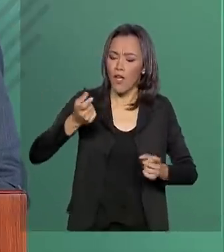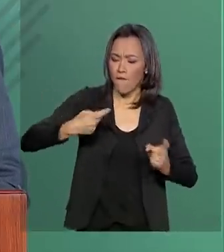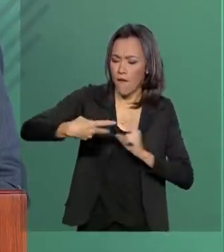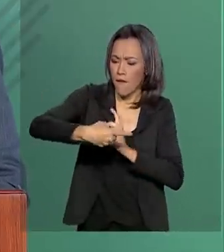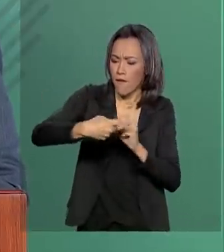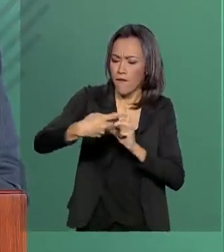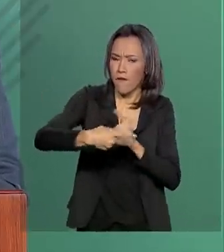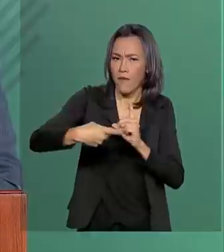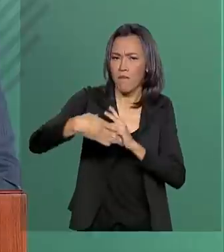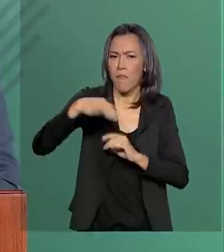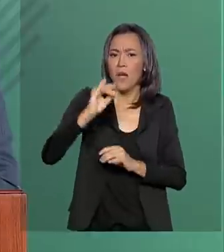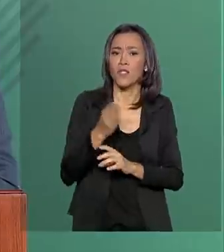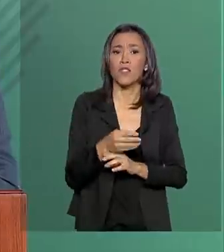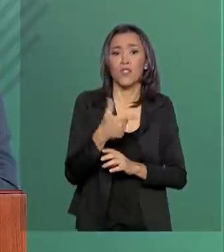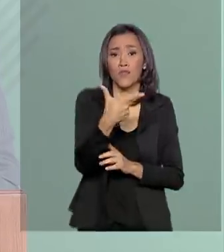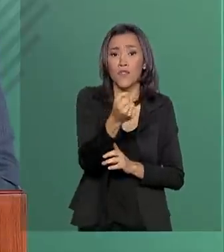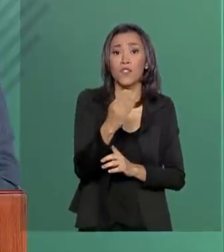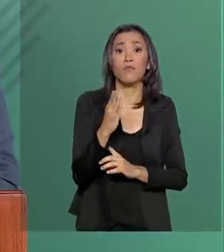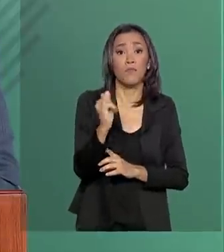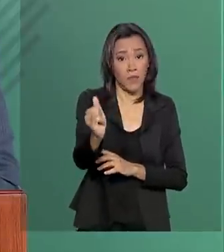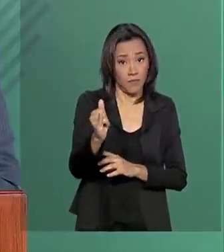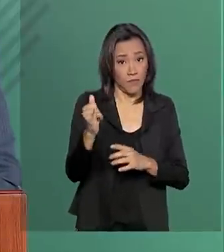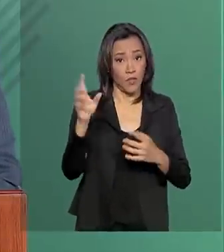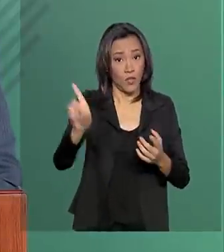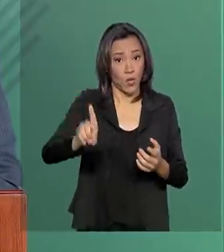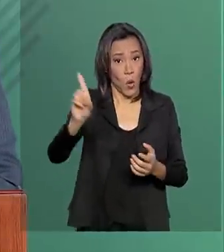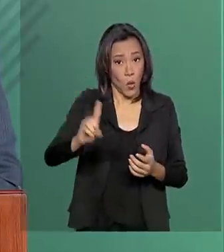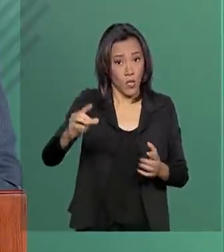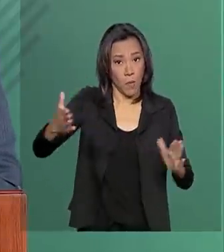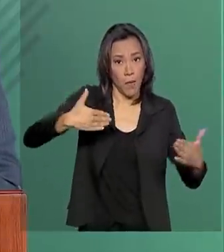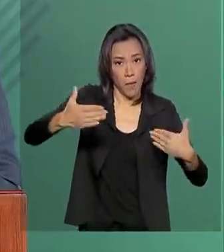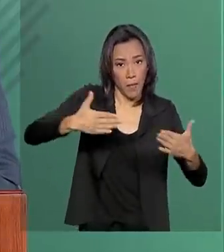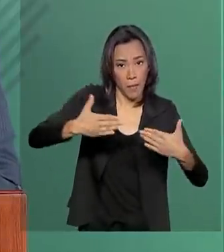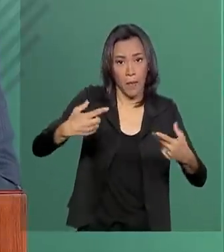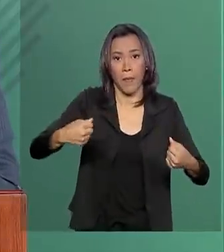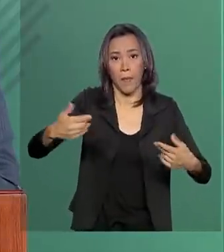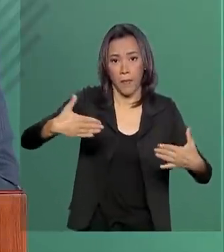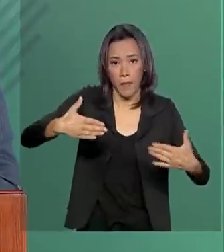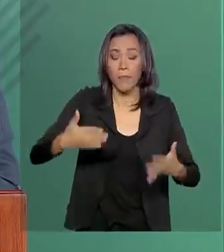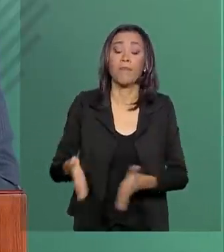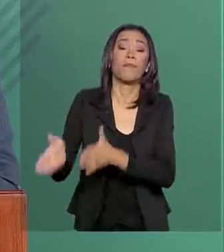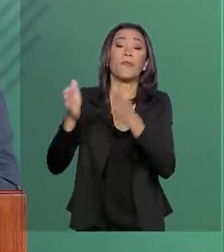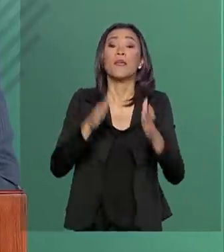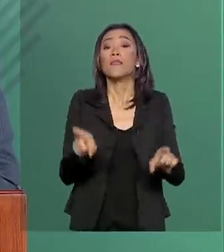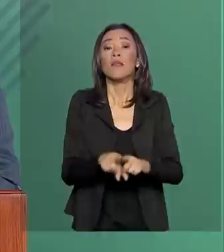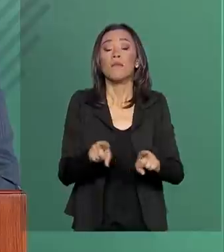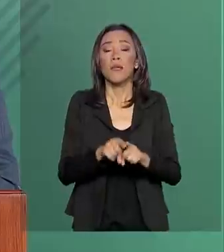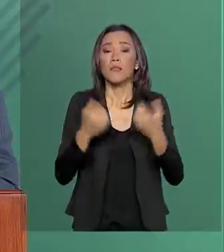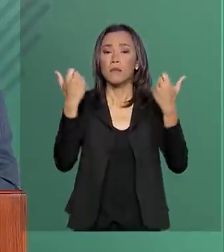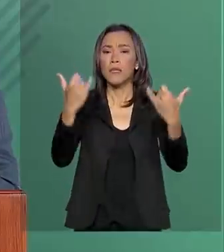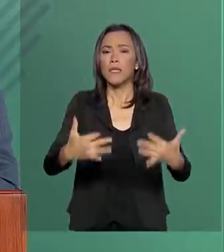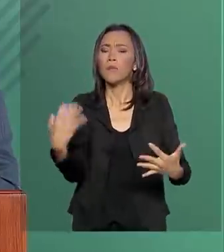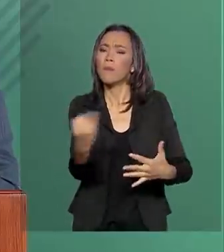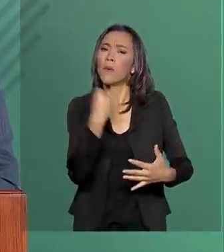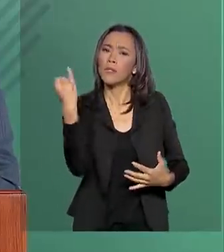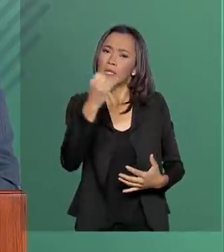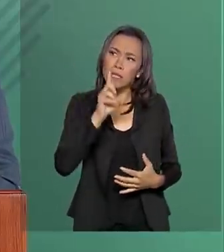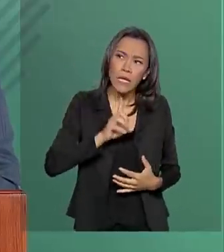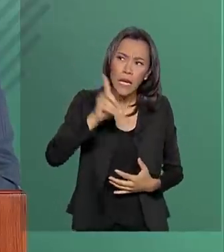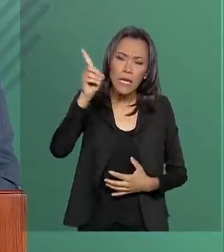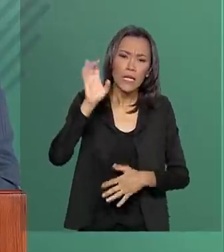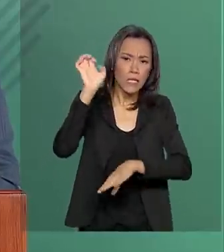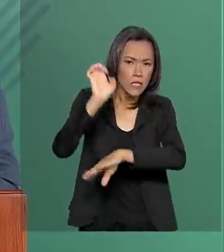bilhões de dólares com o país, destacando ainda a importância daquele estado